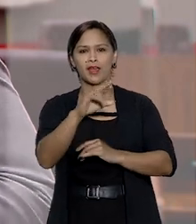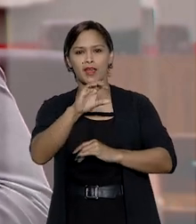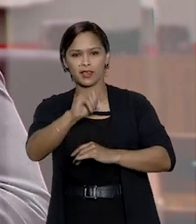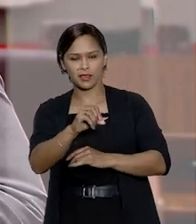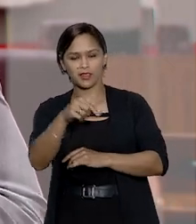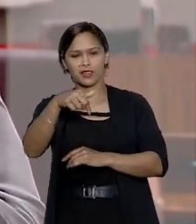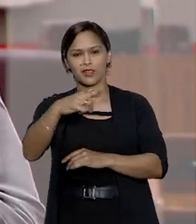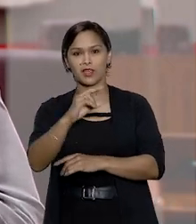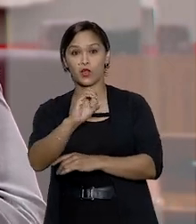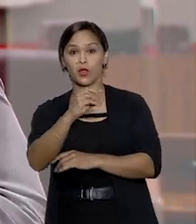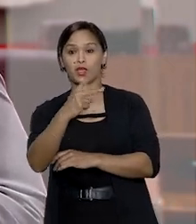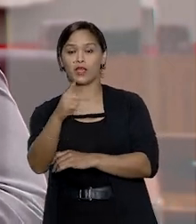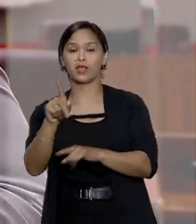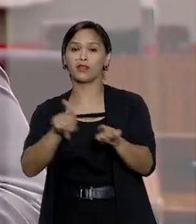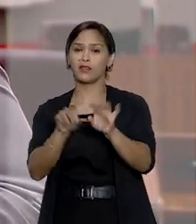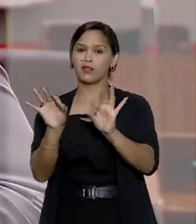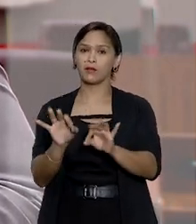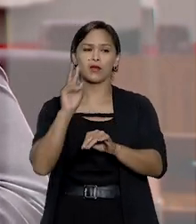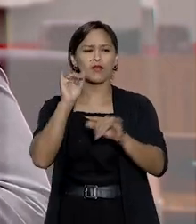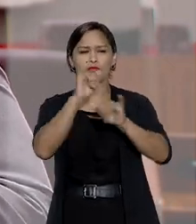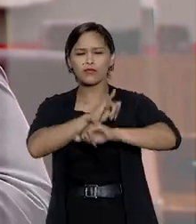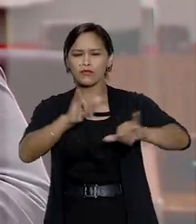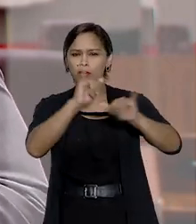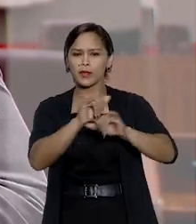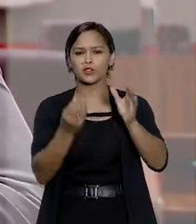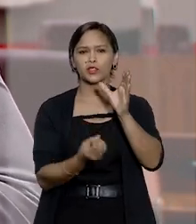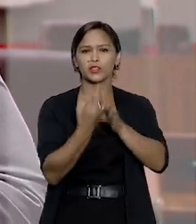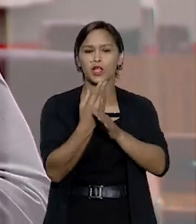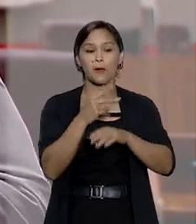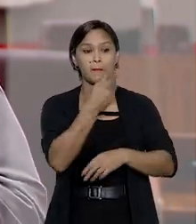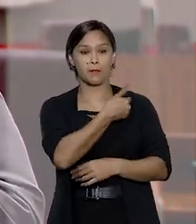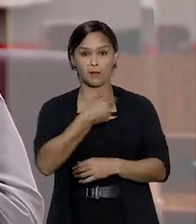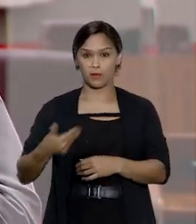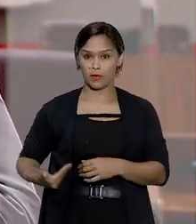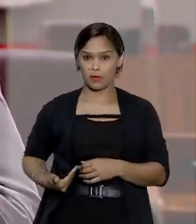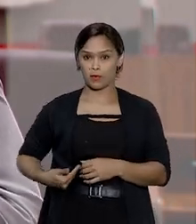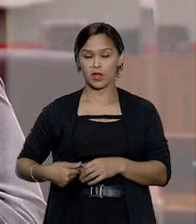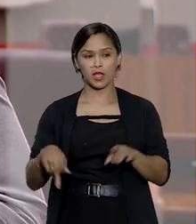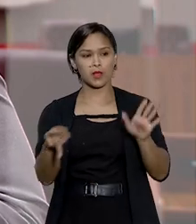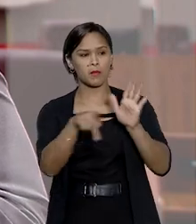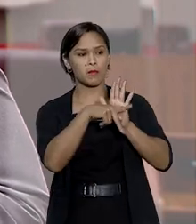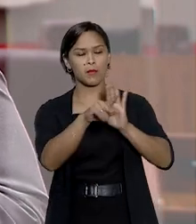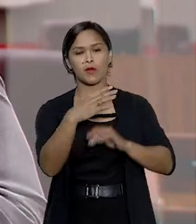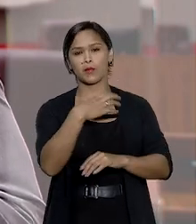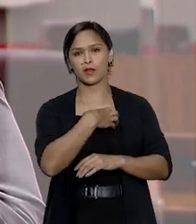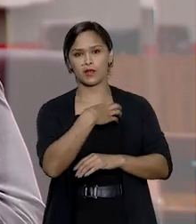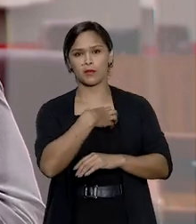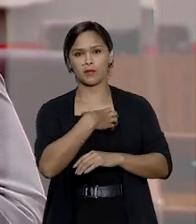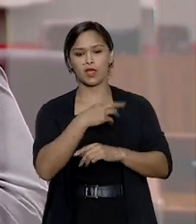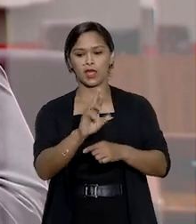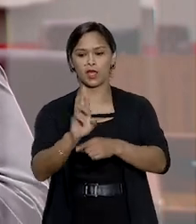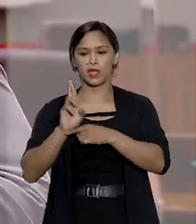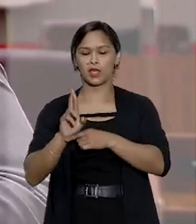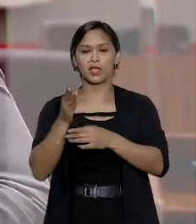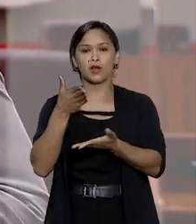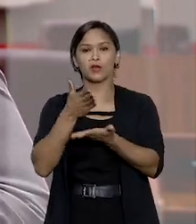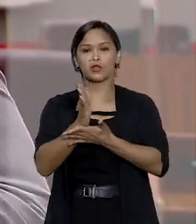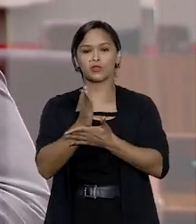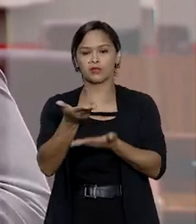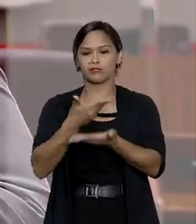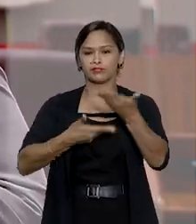Também foram requisitadas informações de natureza pública de autoridades da Bahia e autorizado o